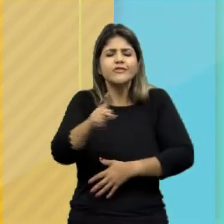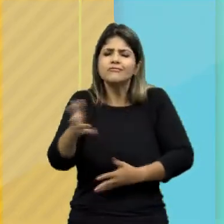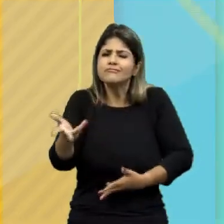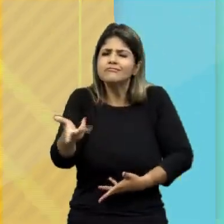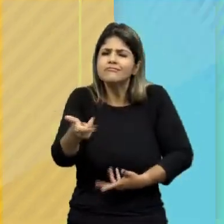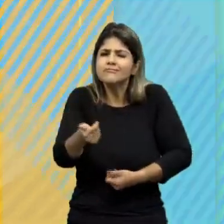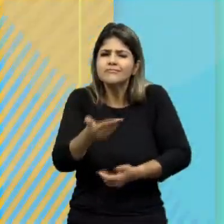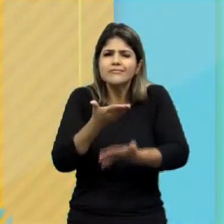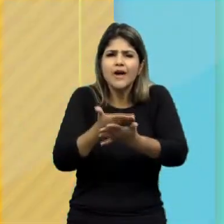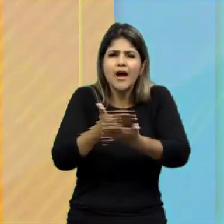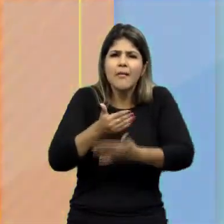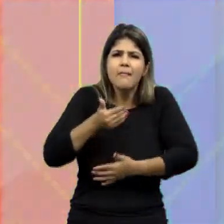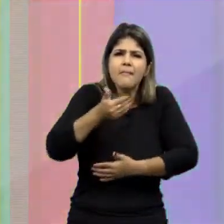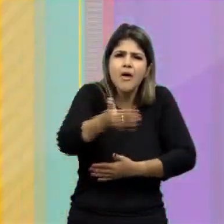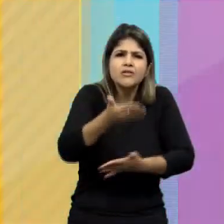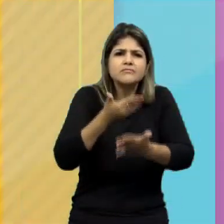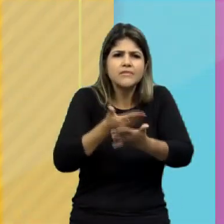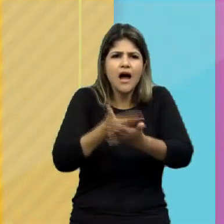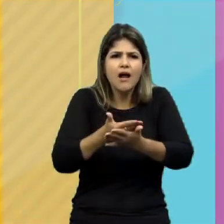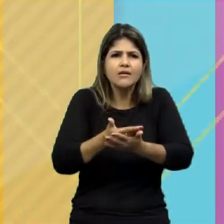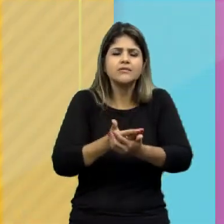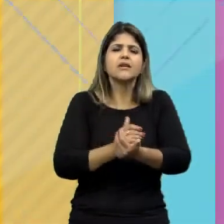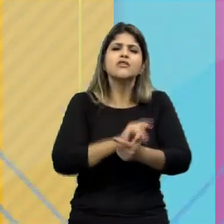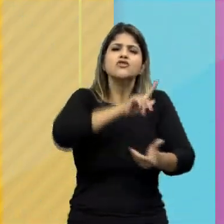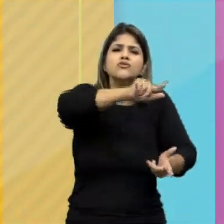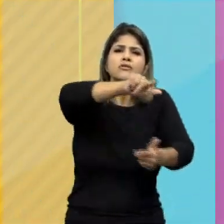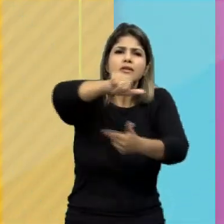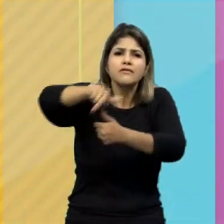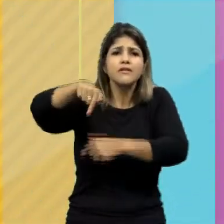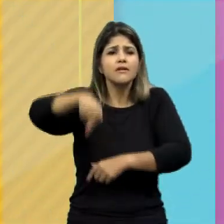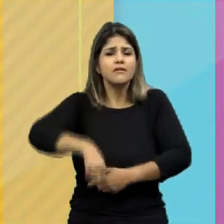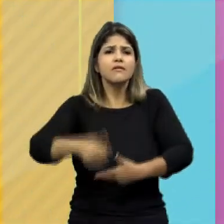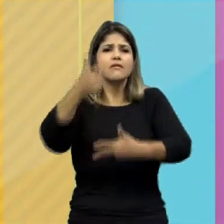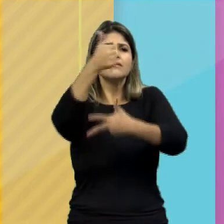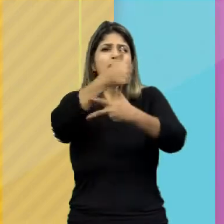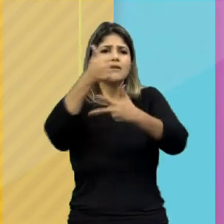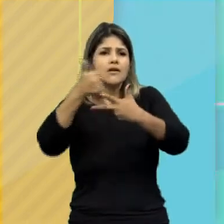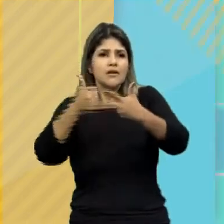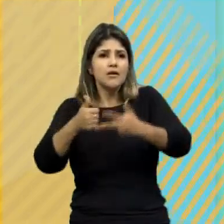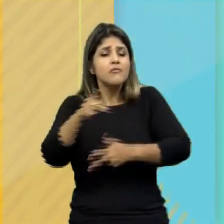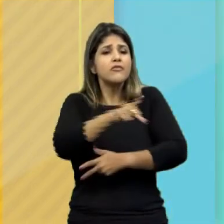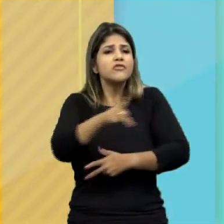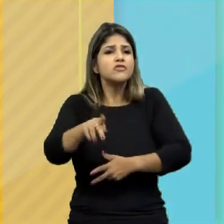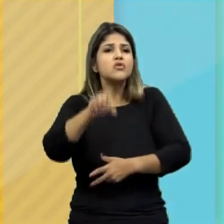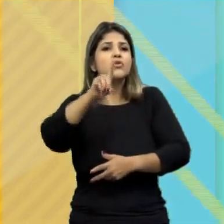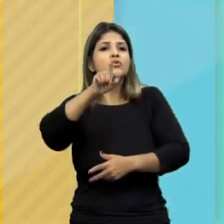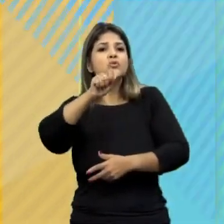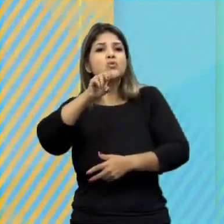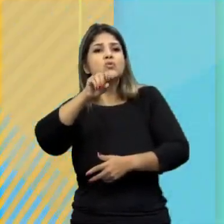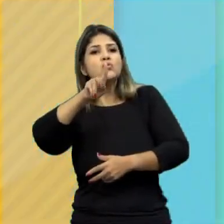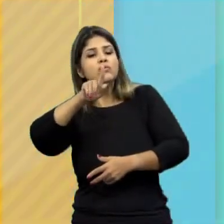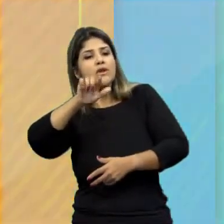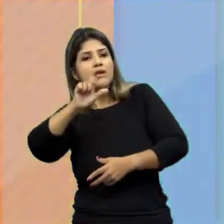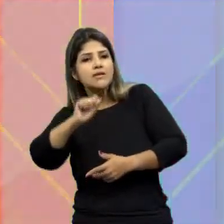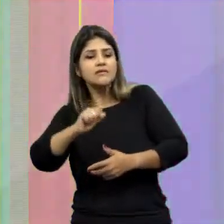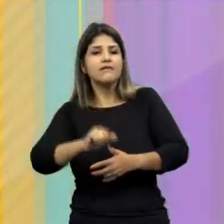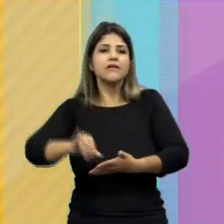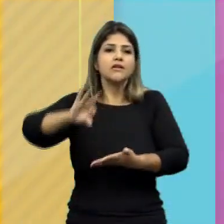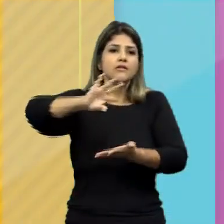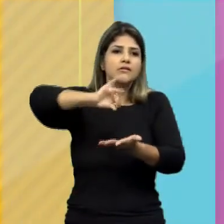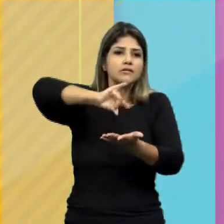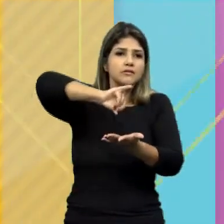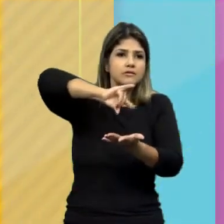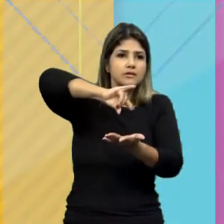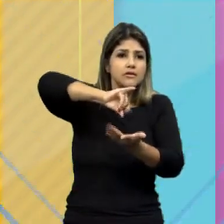maravilhosa aula. Moçada, no próximo bloco tem geografia aqui no Goiás Bem no Enem. O professor Douglas Santiago vai abordar os temas de